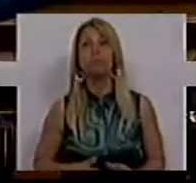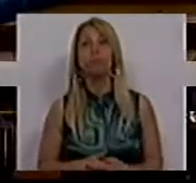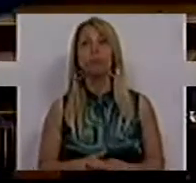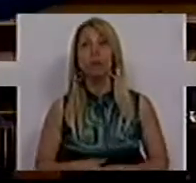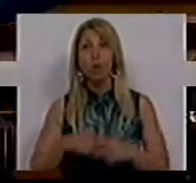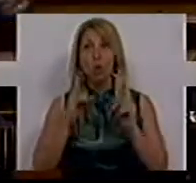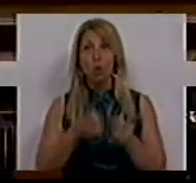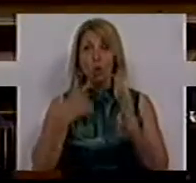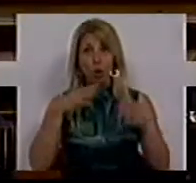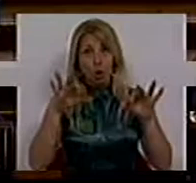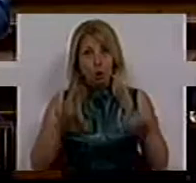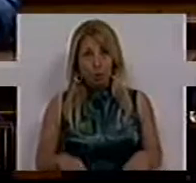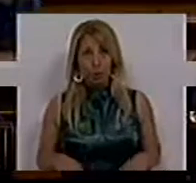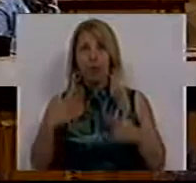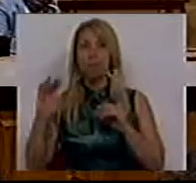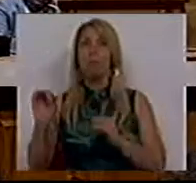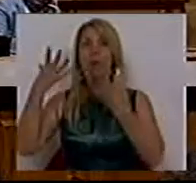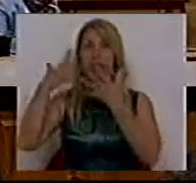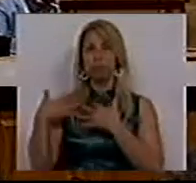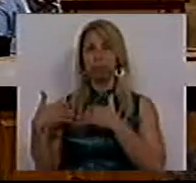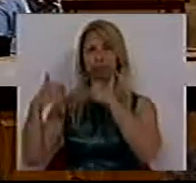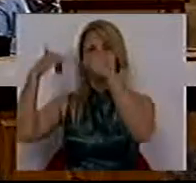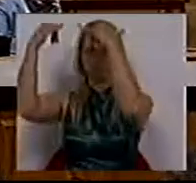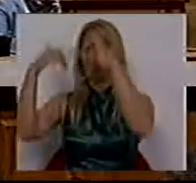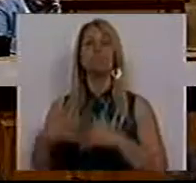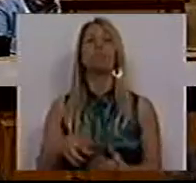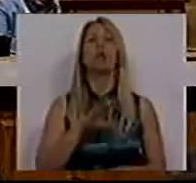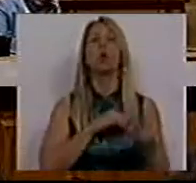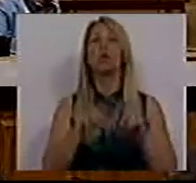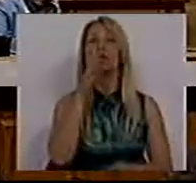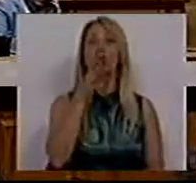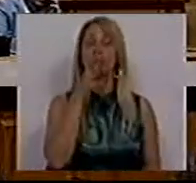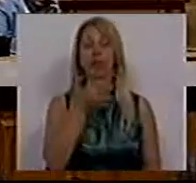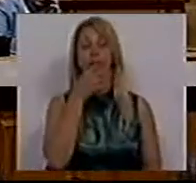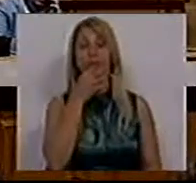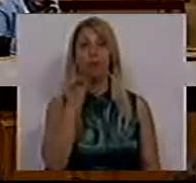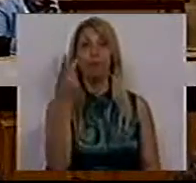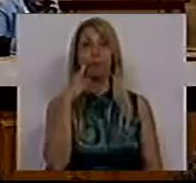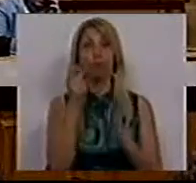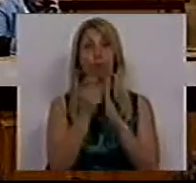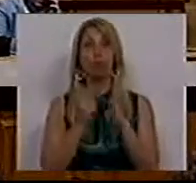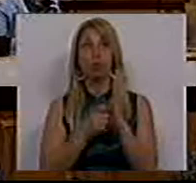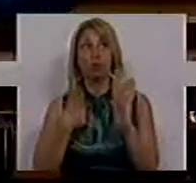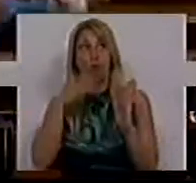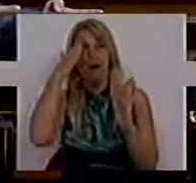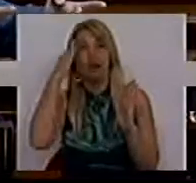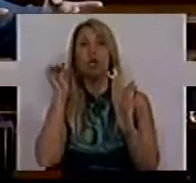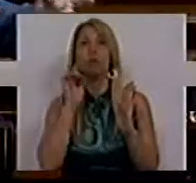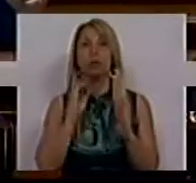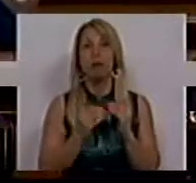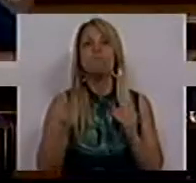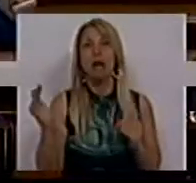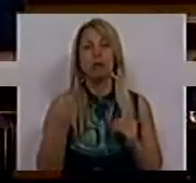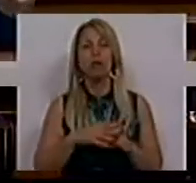do final para o princípio, o Sr. Deputado Paulo Sá falou em dois pontos que eu acho que são os mais relevantes. Como é que o Estado